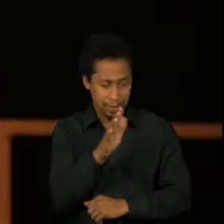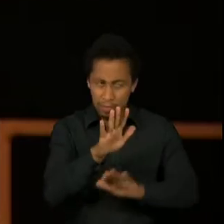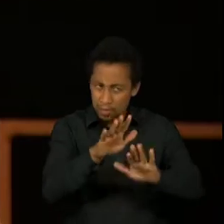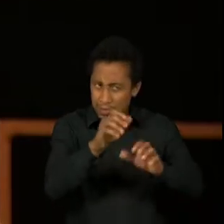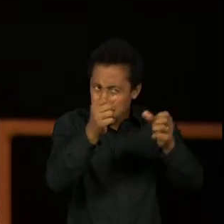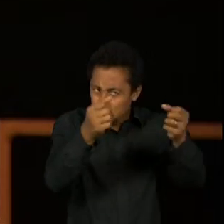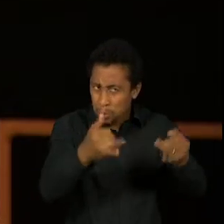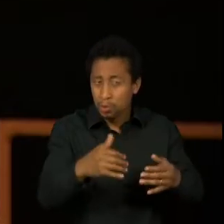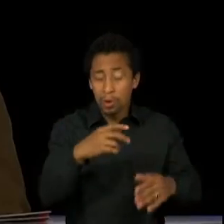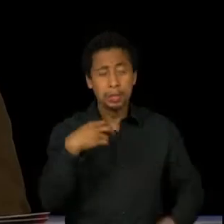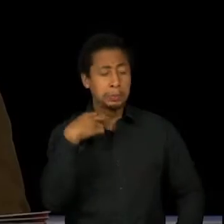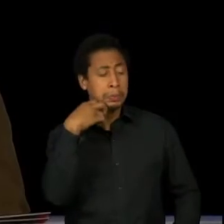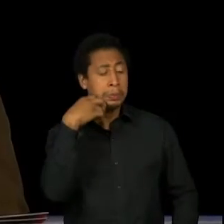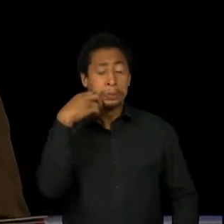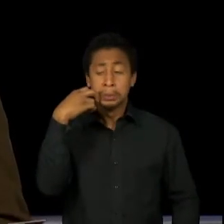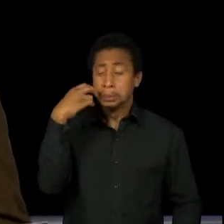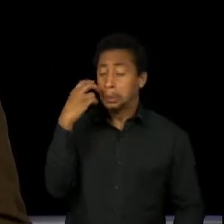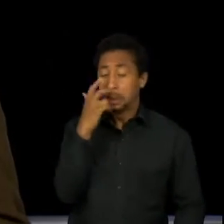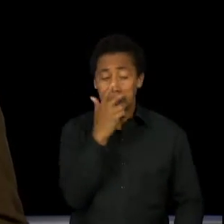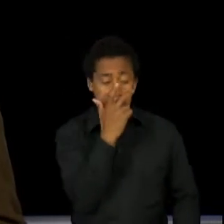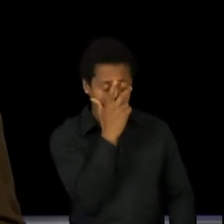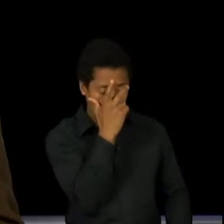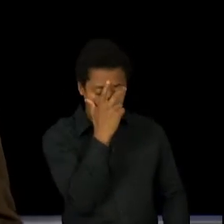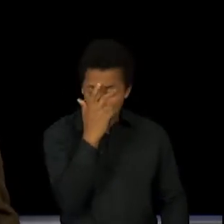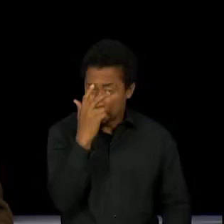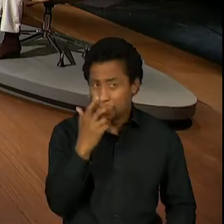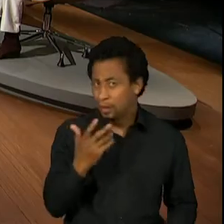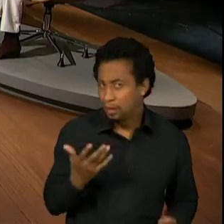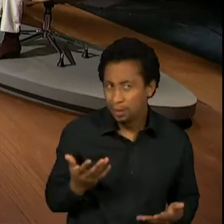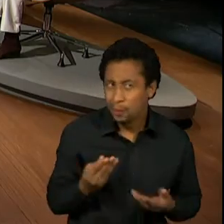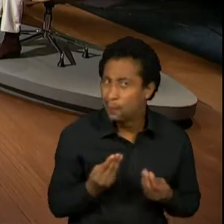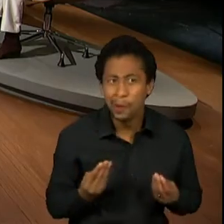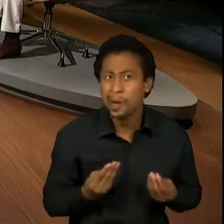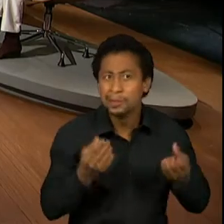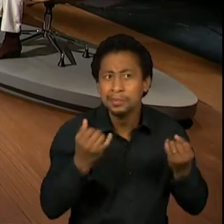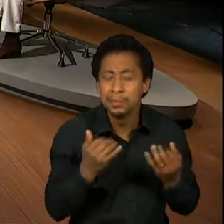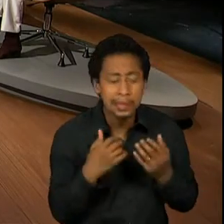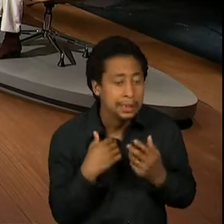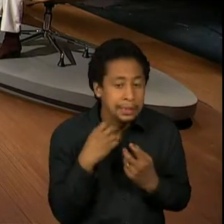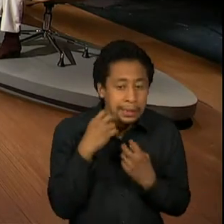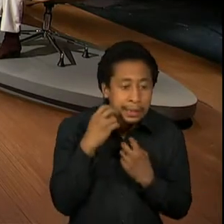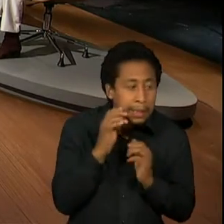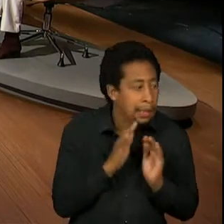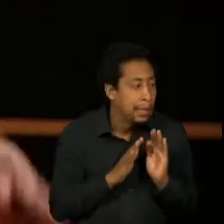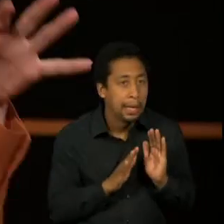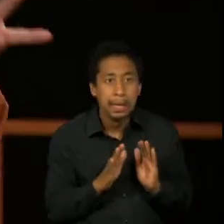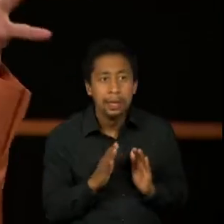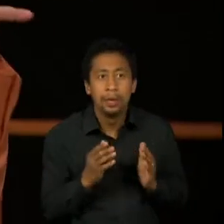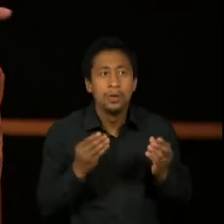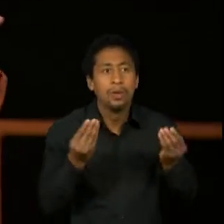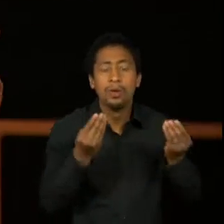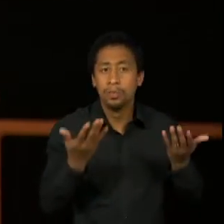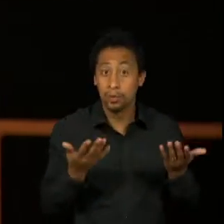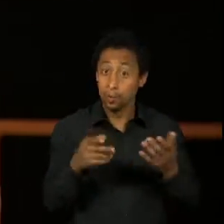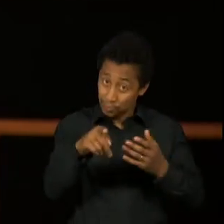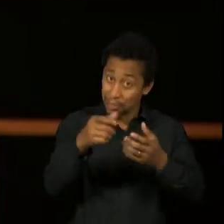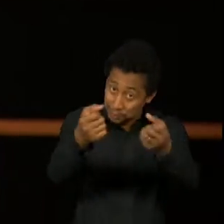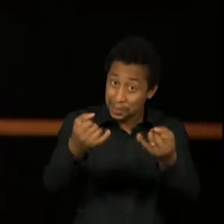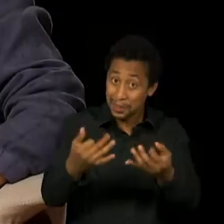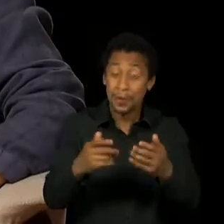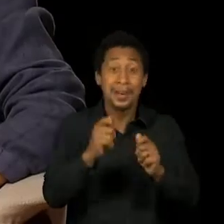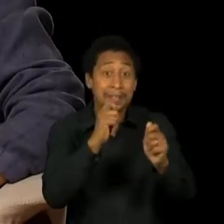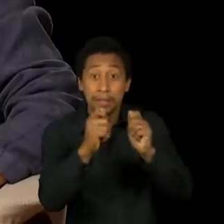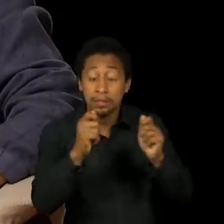levantou isso e disse que você era patologicamente tímida. Você diz isso numa entrevista. fui patologicamente